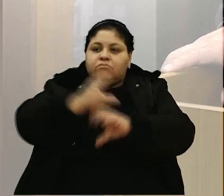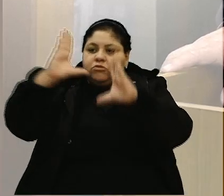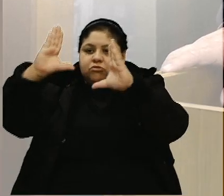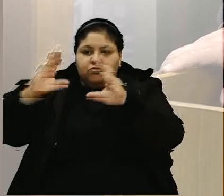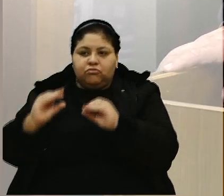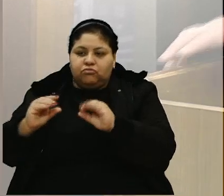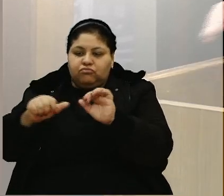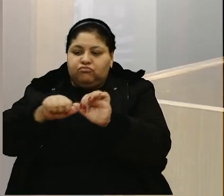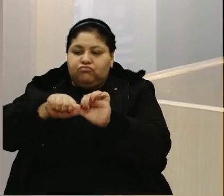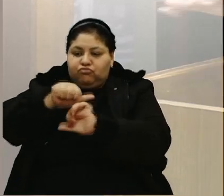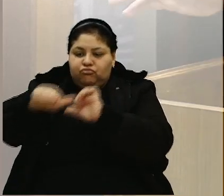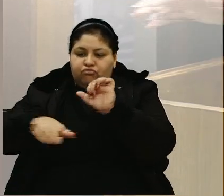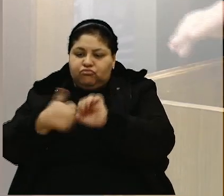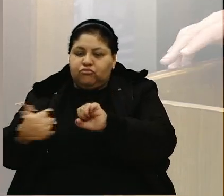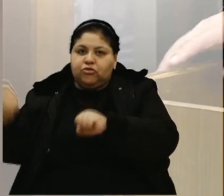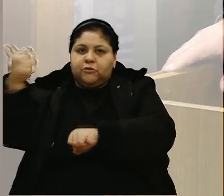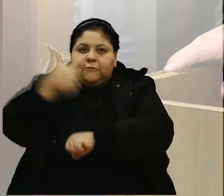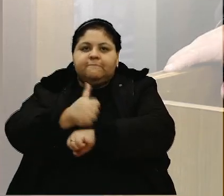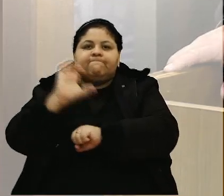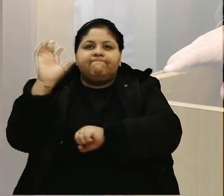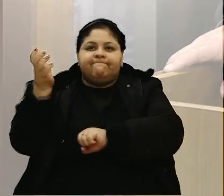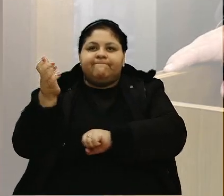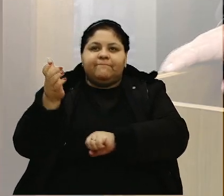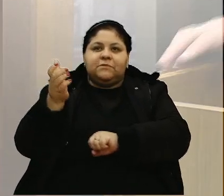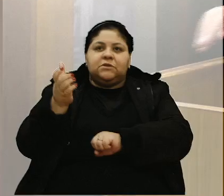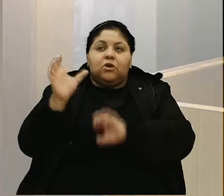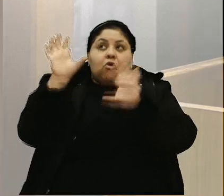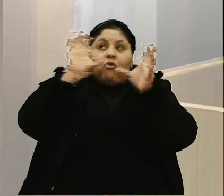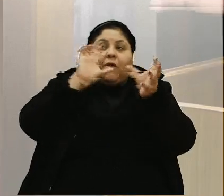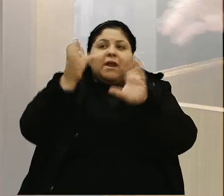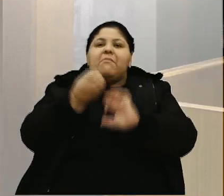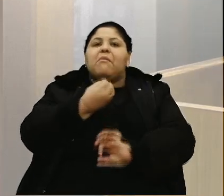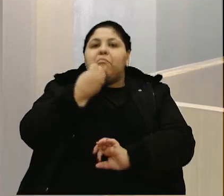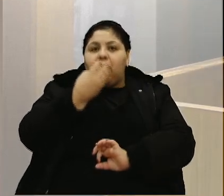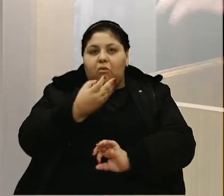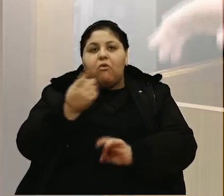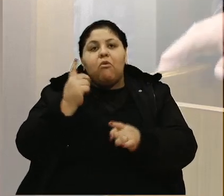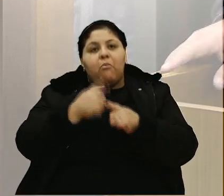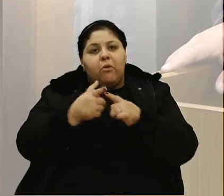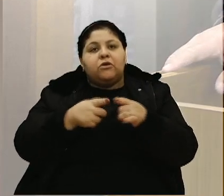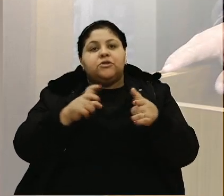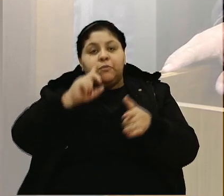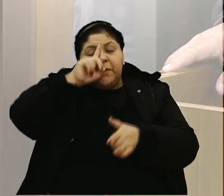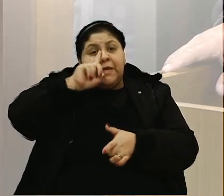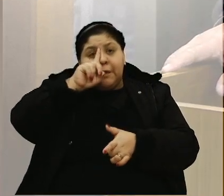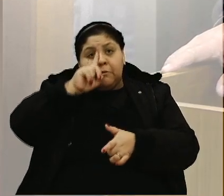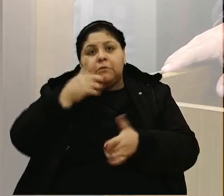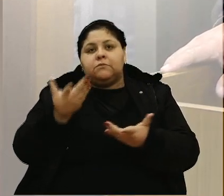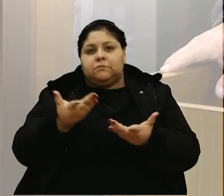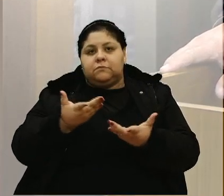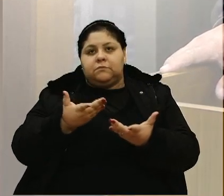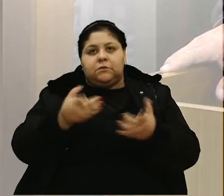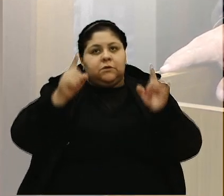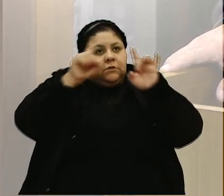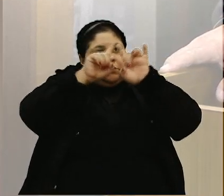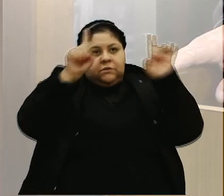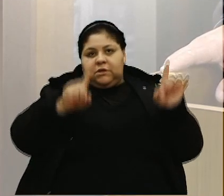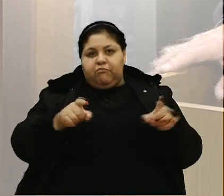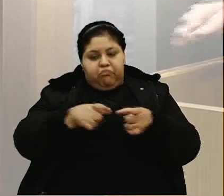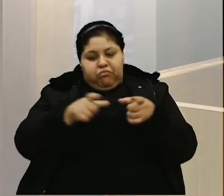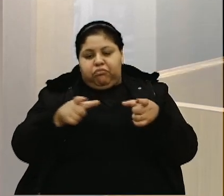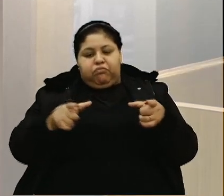vai ter trocado o lâmpada, tem que dar sol durante o dia e noite. Porque o pessoal tem risco de acidente, a gente sabe disso. E as equipes não aumentam, né?